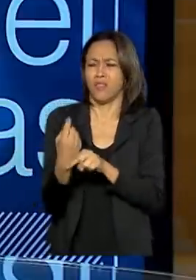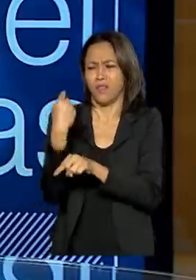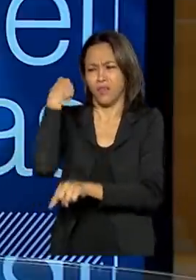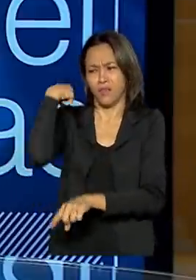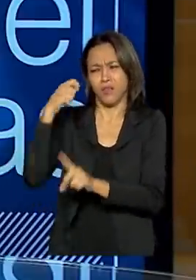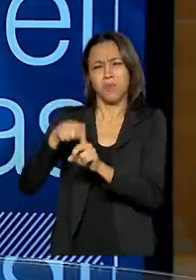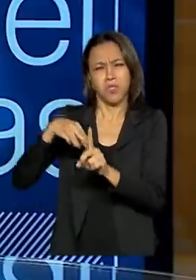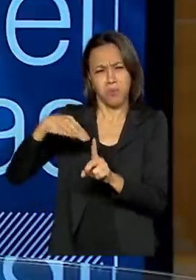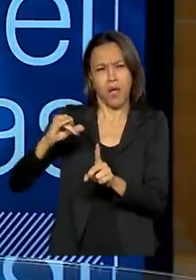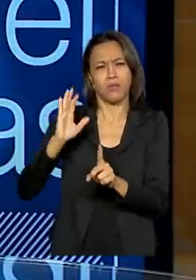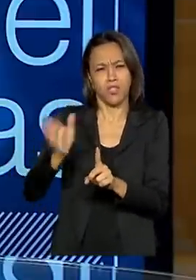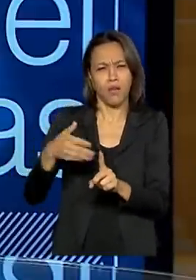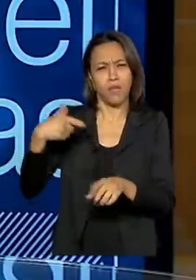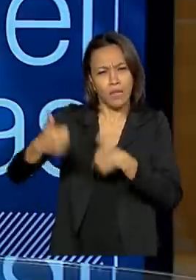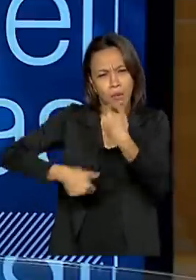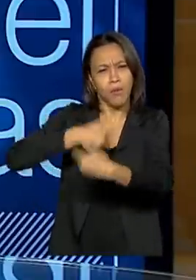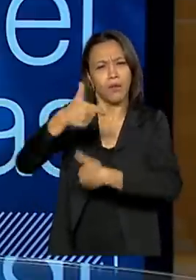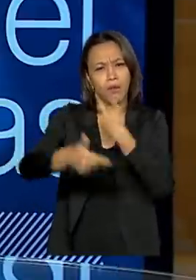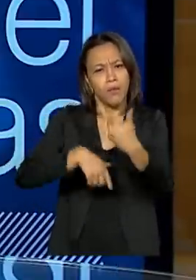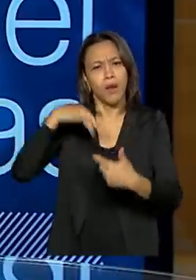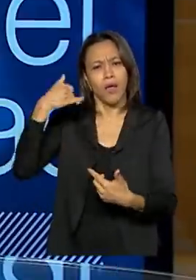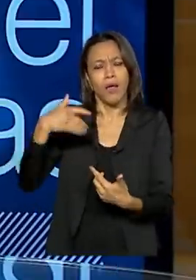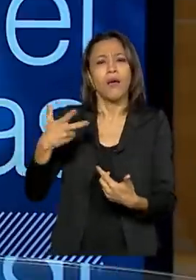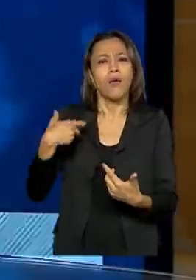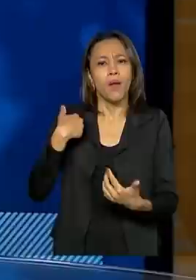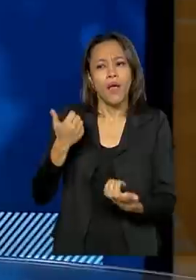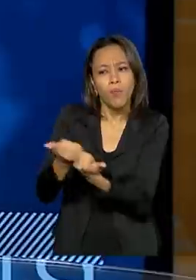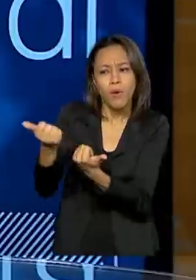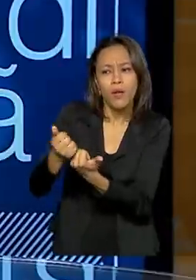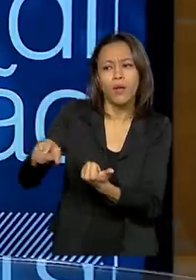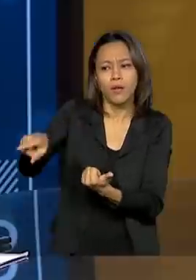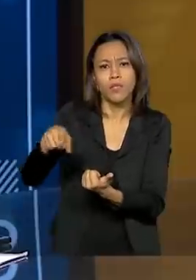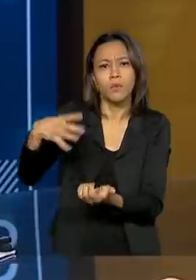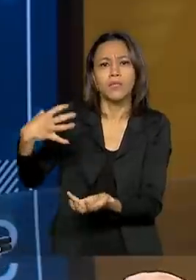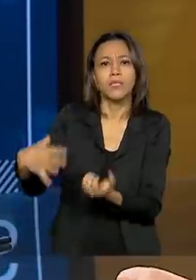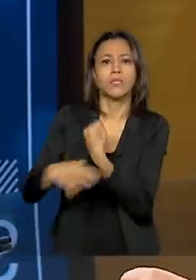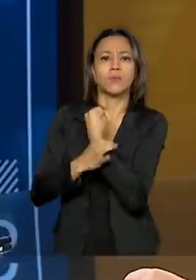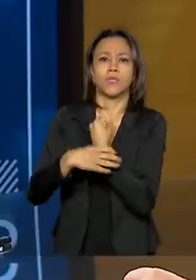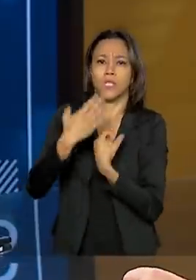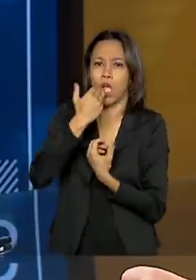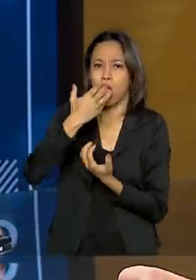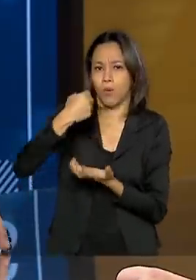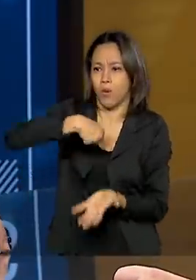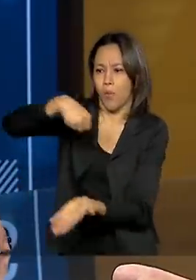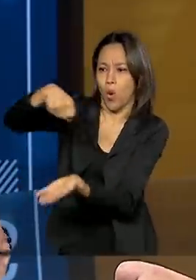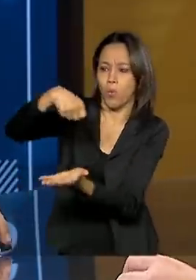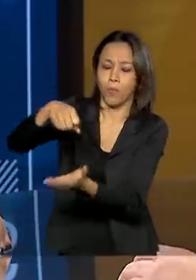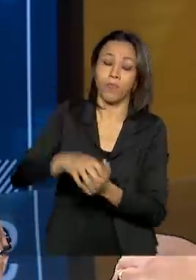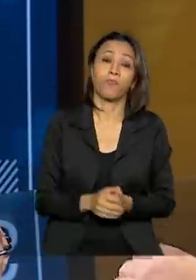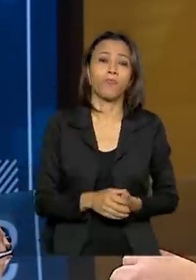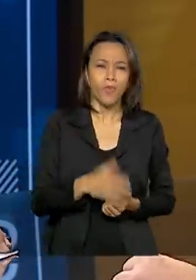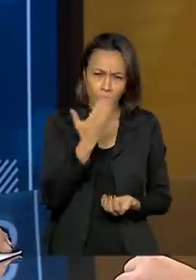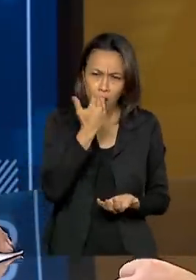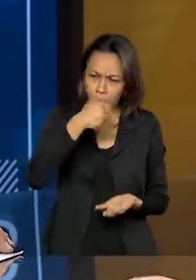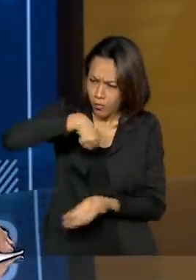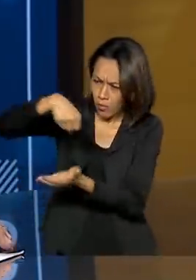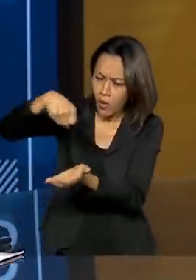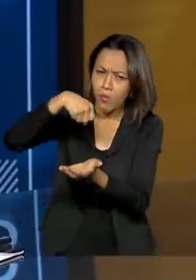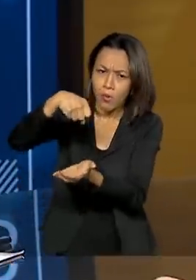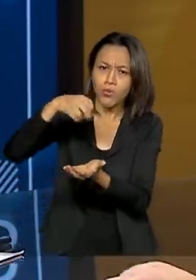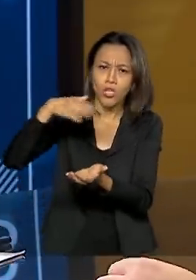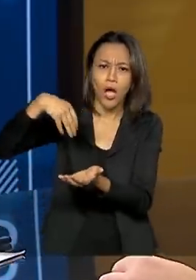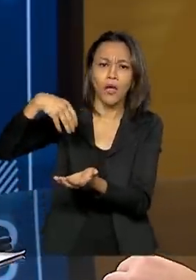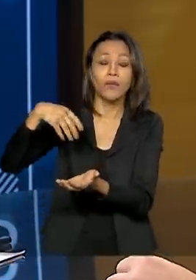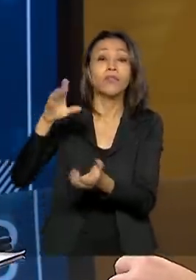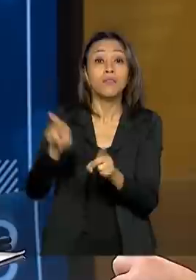e garantimos a segurança alimentar em todas as aldeias. E, paralelamente, às cestas básicas, também foram distribuídos